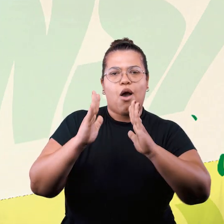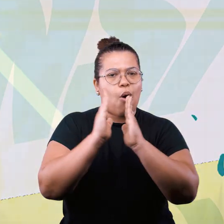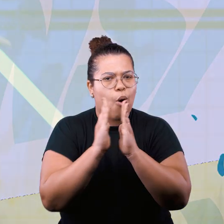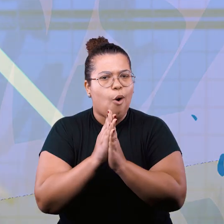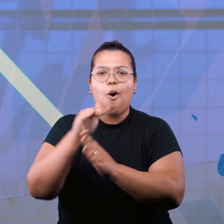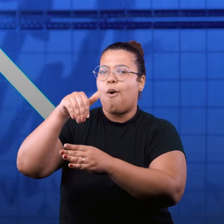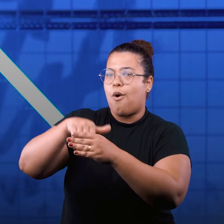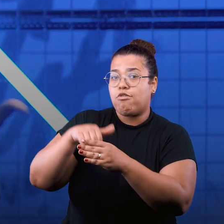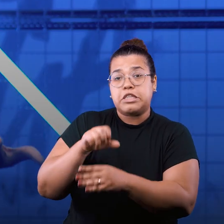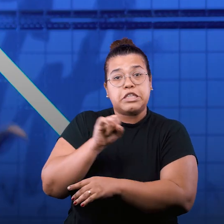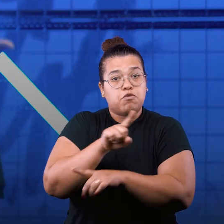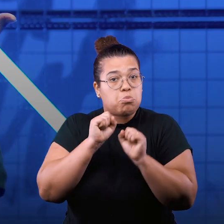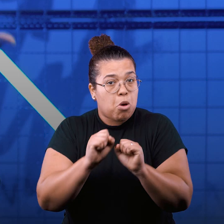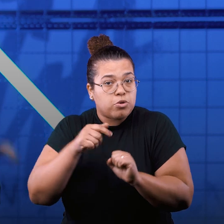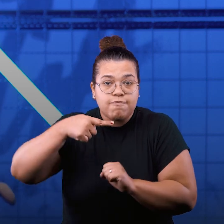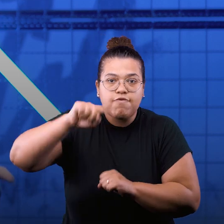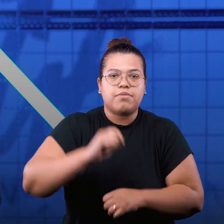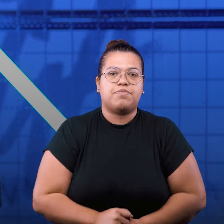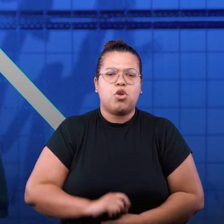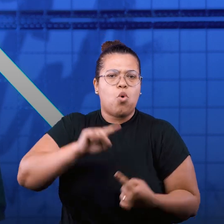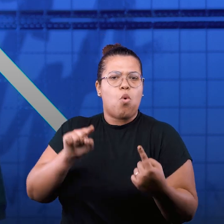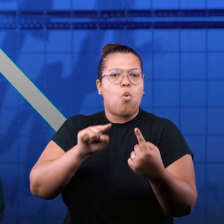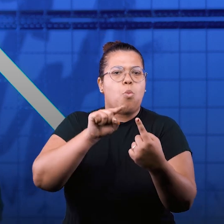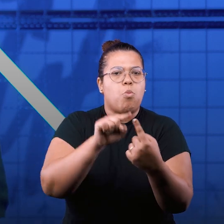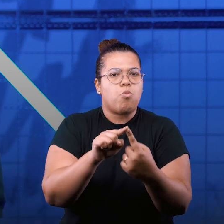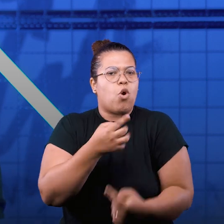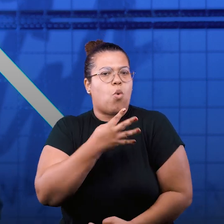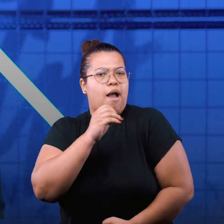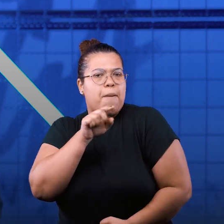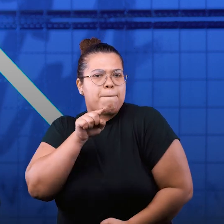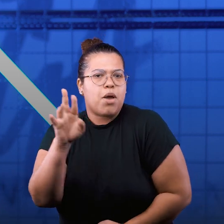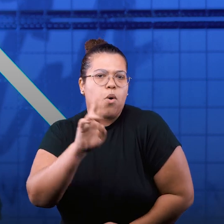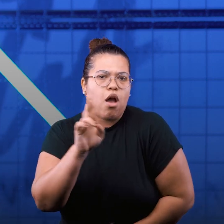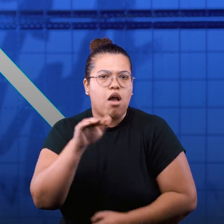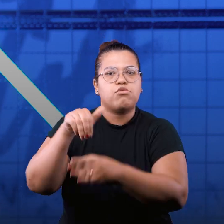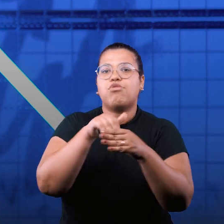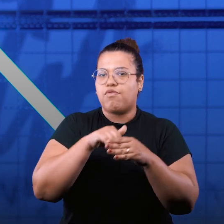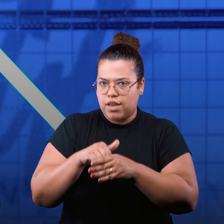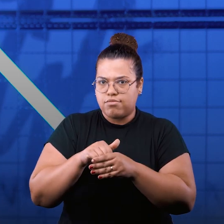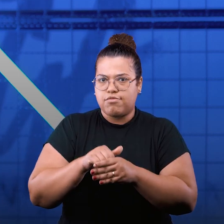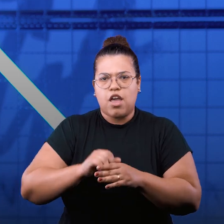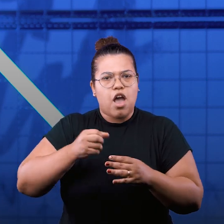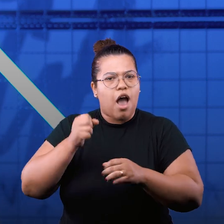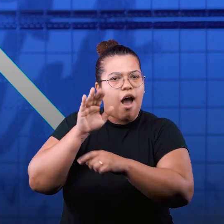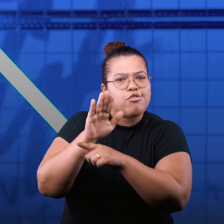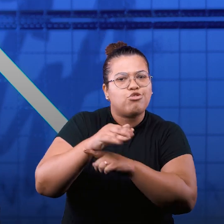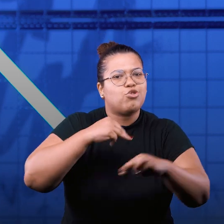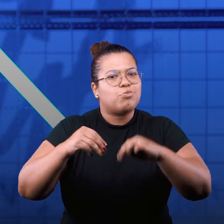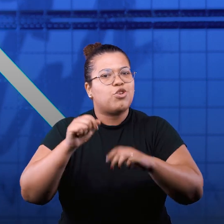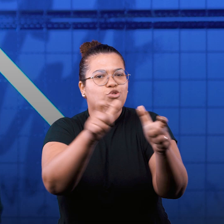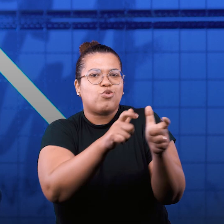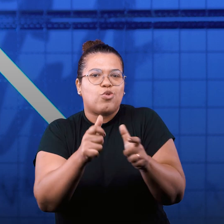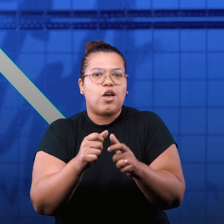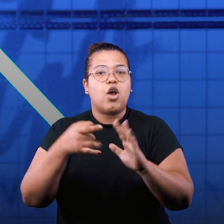ore, oferte e se possível, vá! O nosso alvo é alcançar 40 mil reais em ofertas. Contribua com os missionários